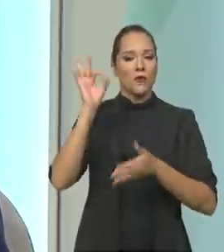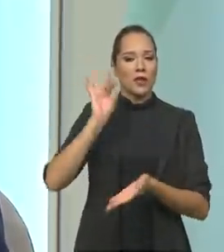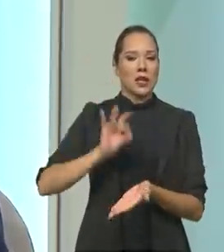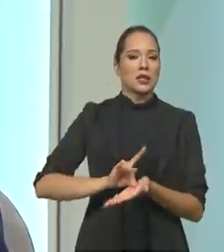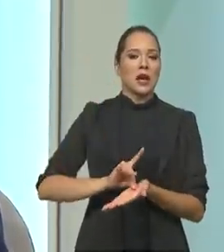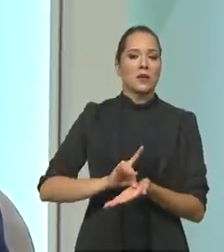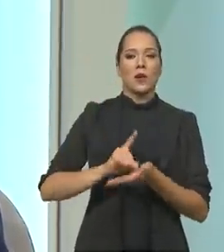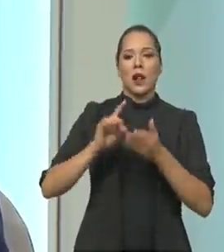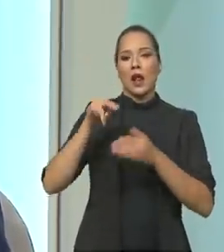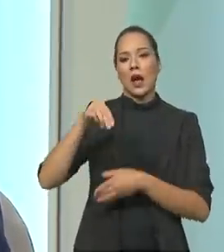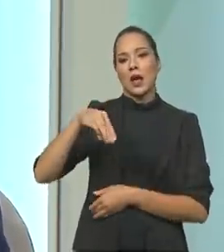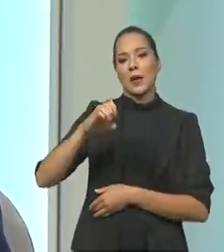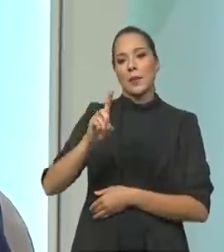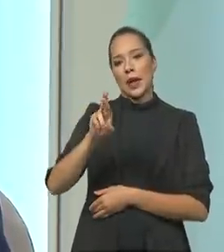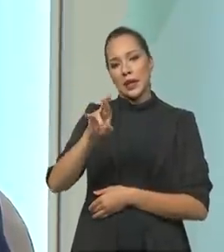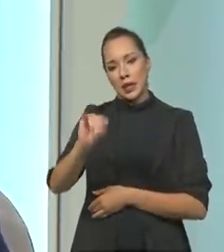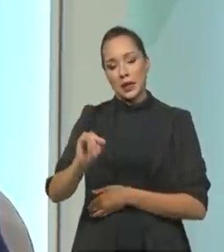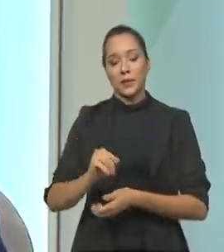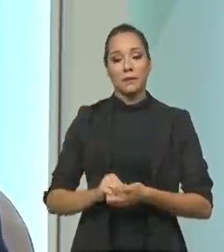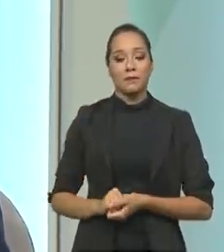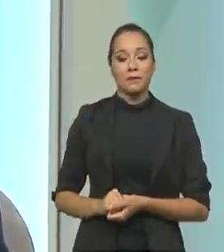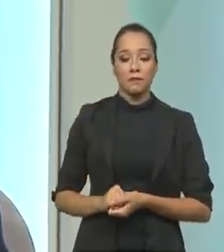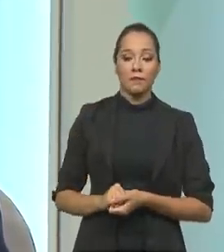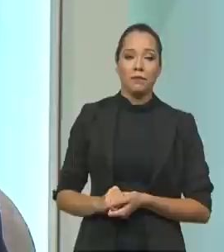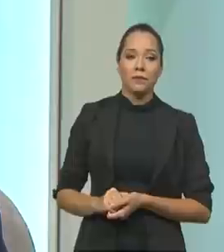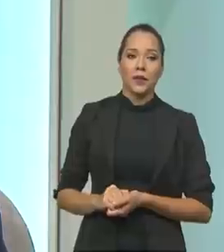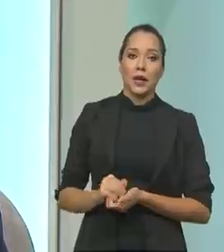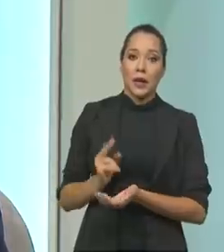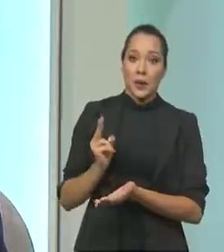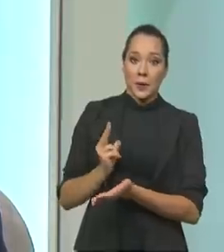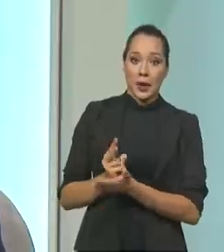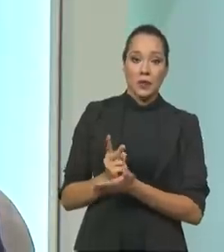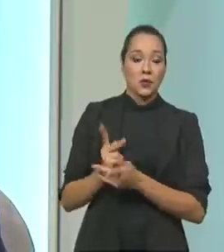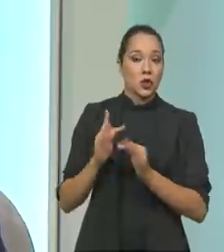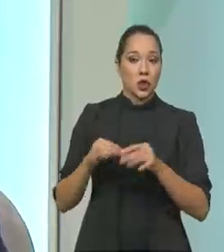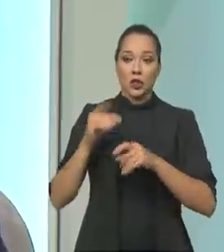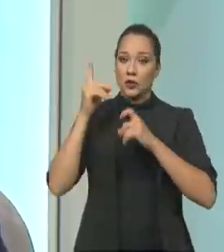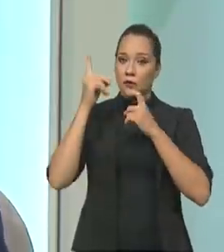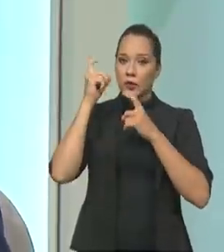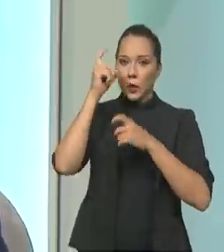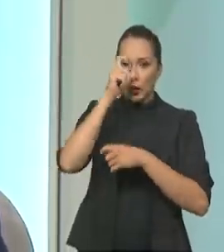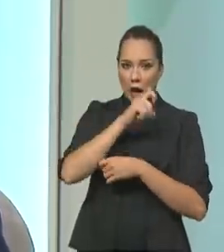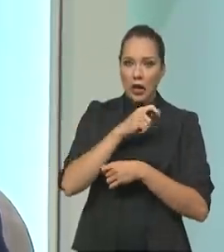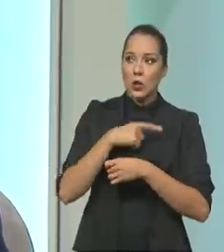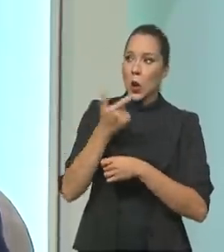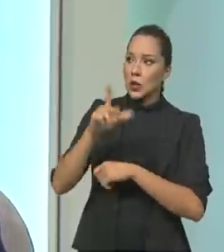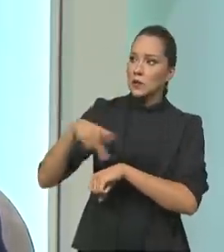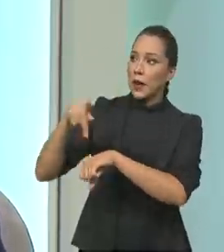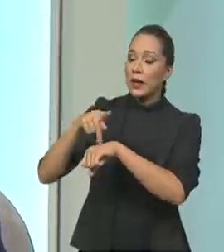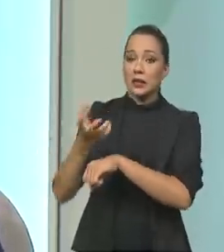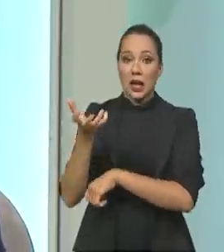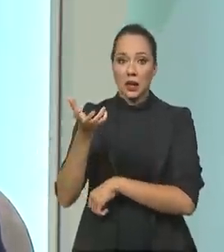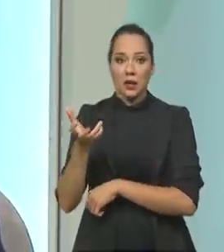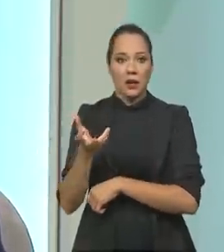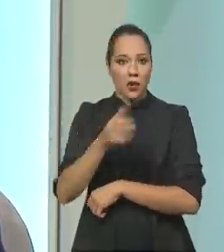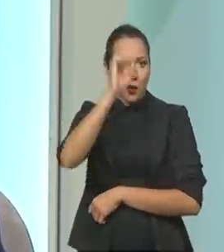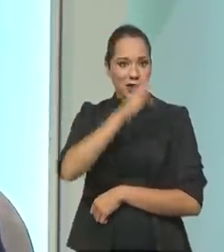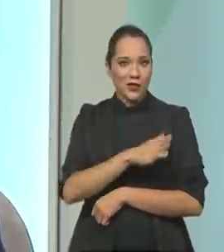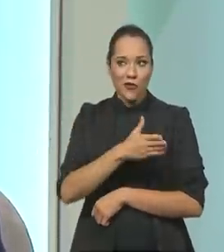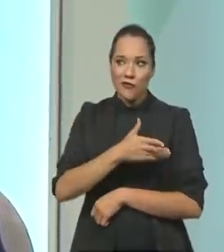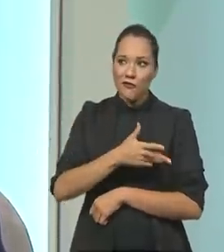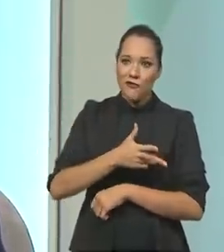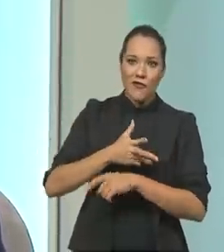Organização lá em Madrid. E apesar de toda dificuldade que apareceram outros países querendo, o Brasil saiu vencedor.